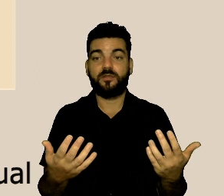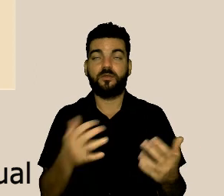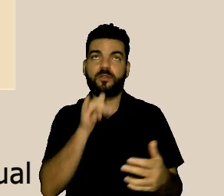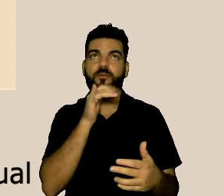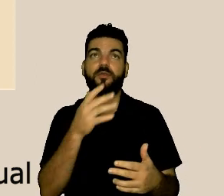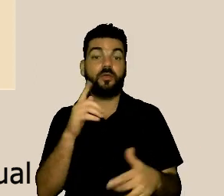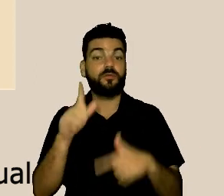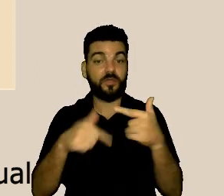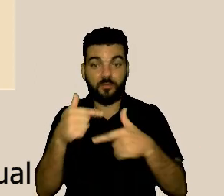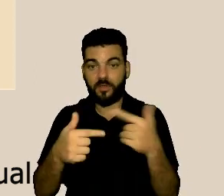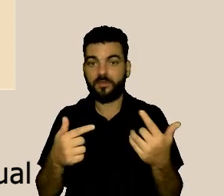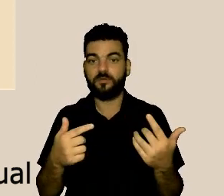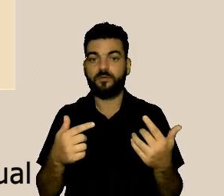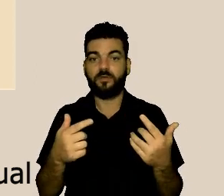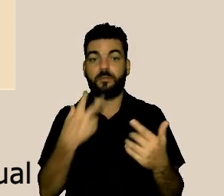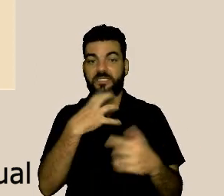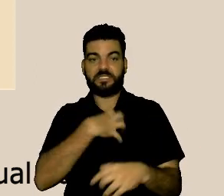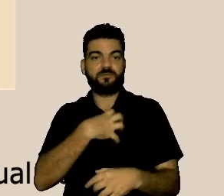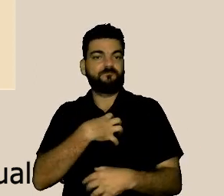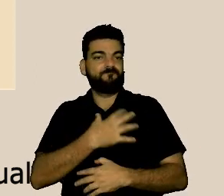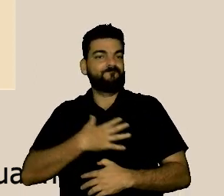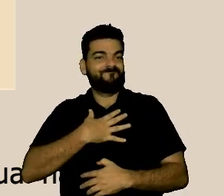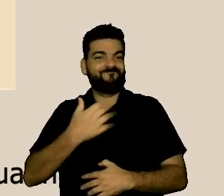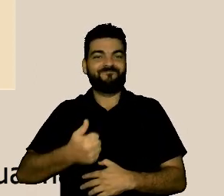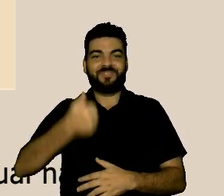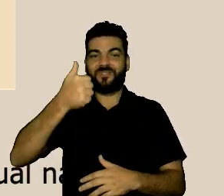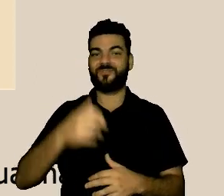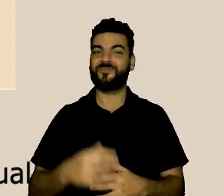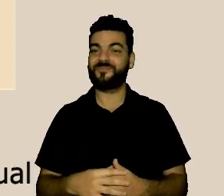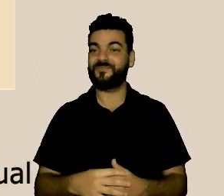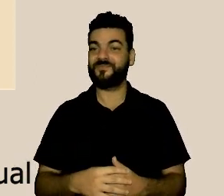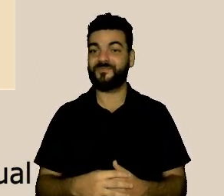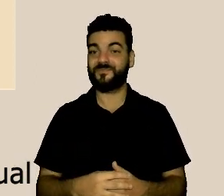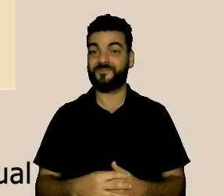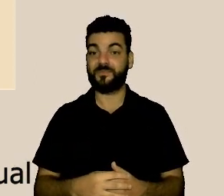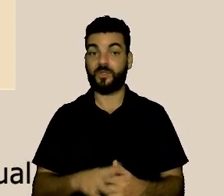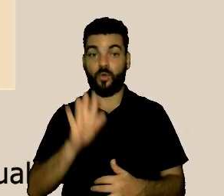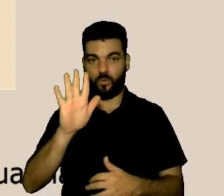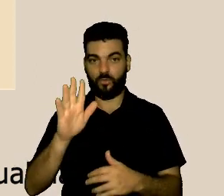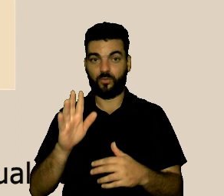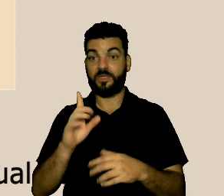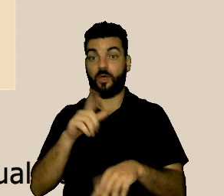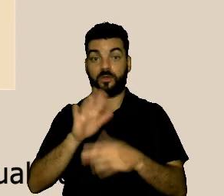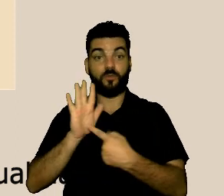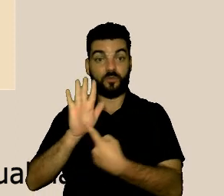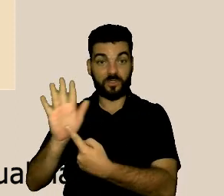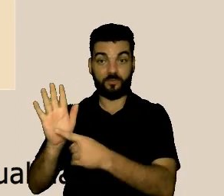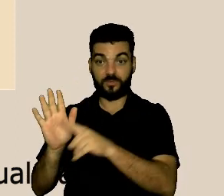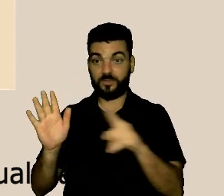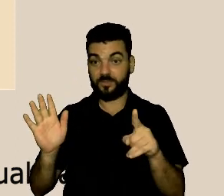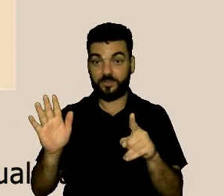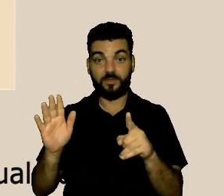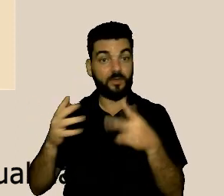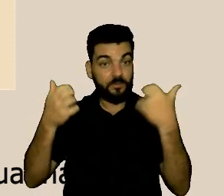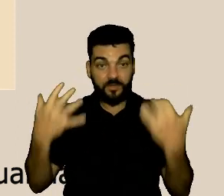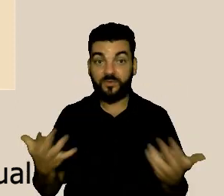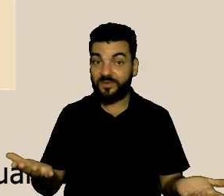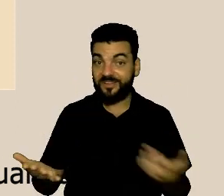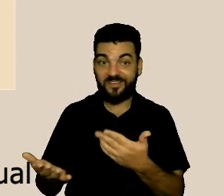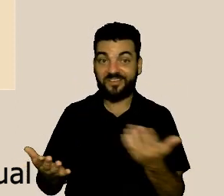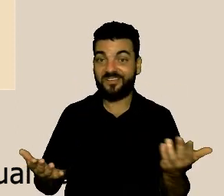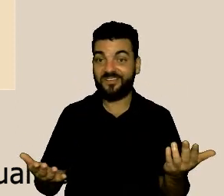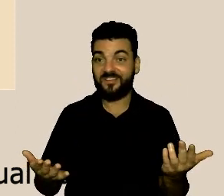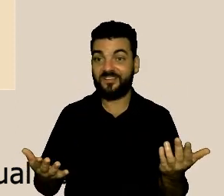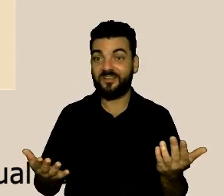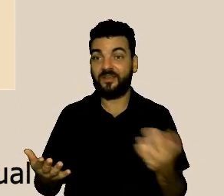traz a nossa identidade quando a gente foi apresentada a gente foi apresentada assim a